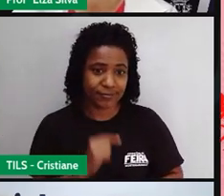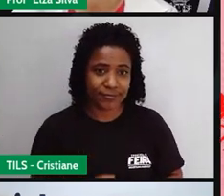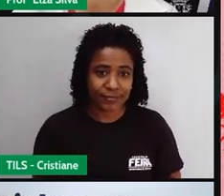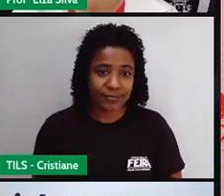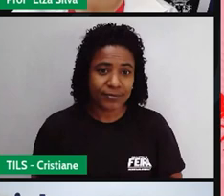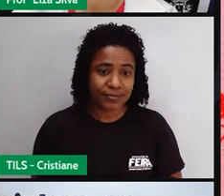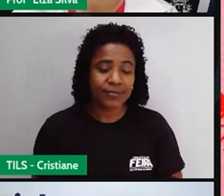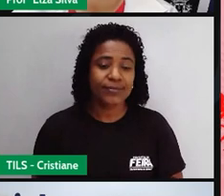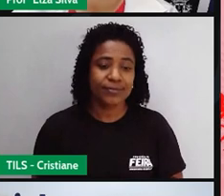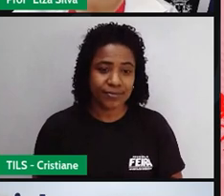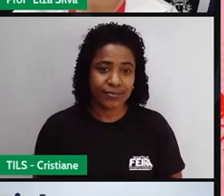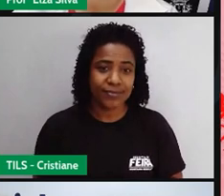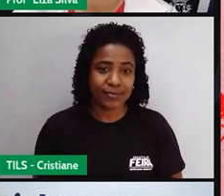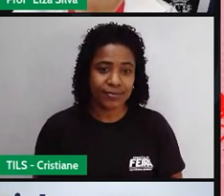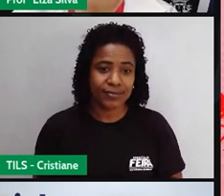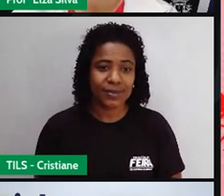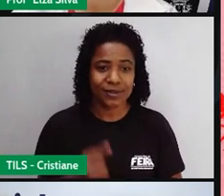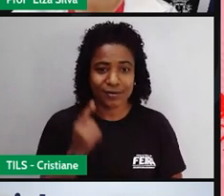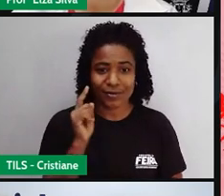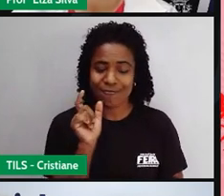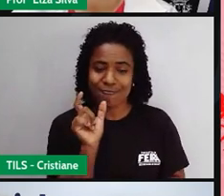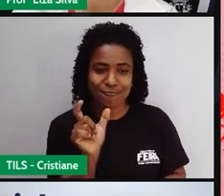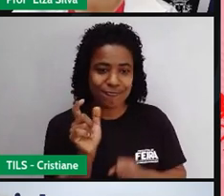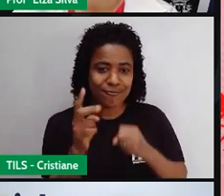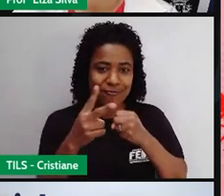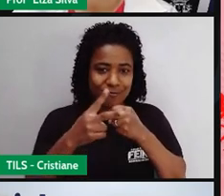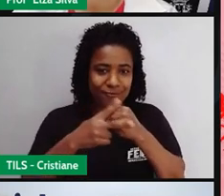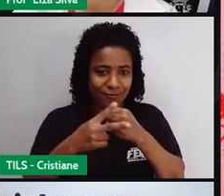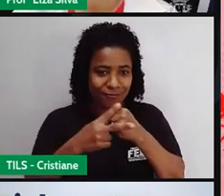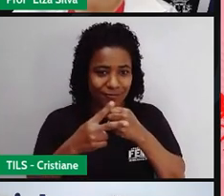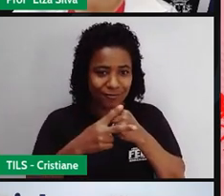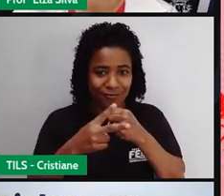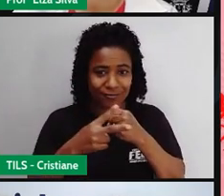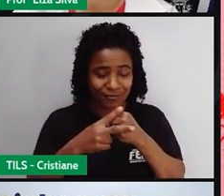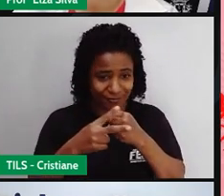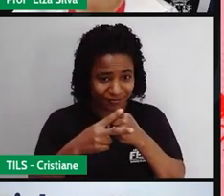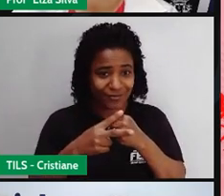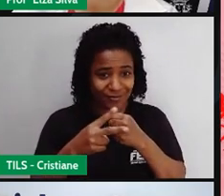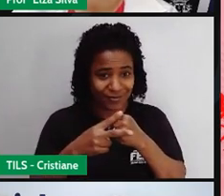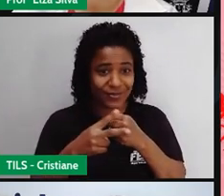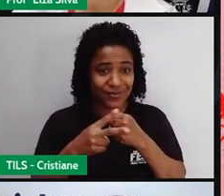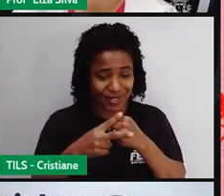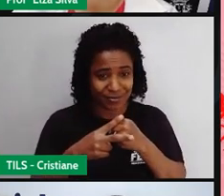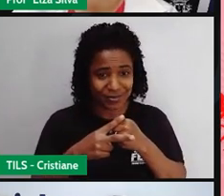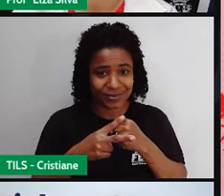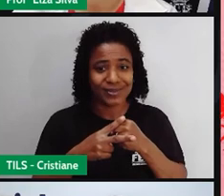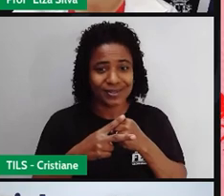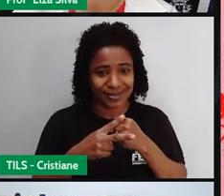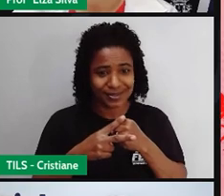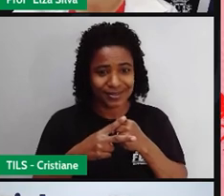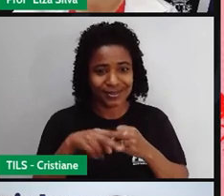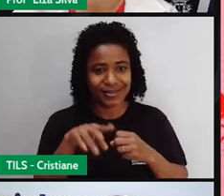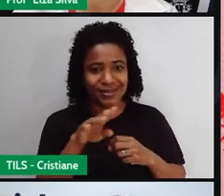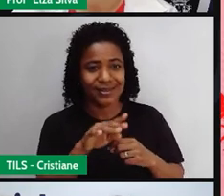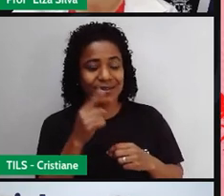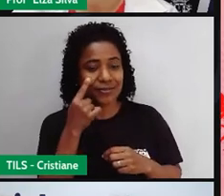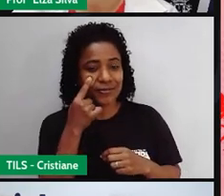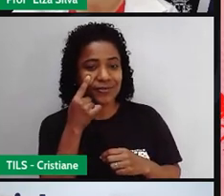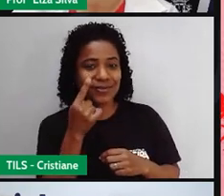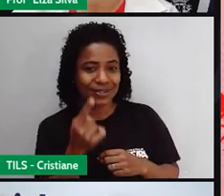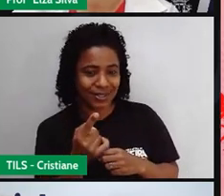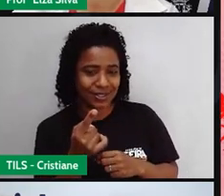né? Que é um verbinho, que ele é um verbo auxiliar para dar essa impressão de algo que você